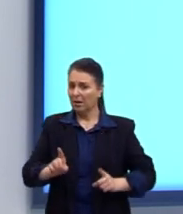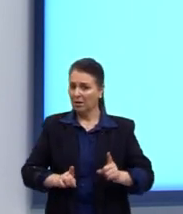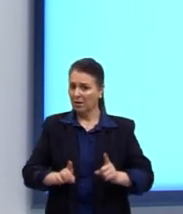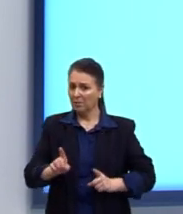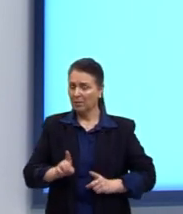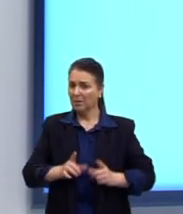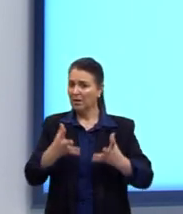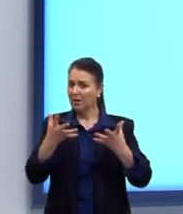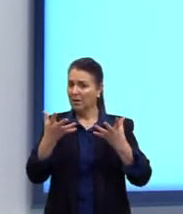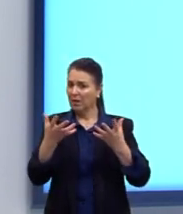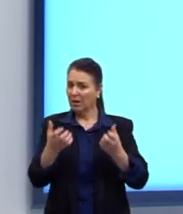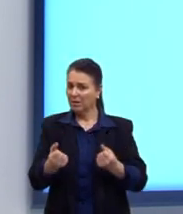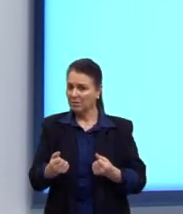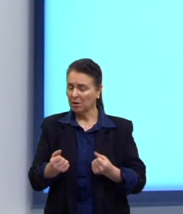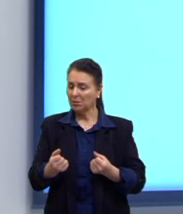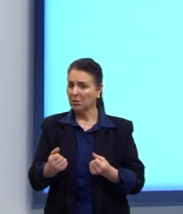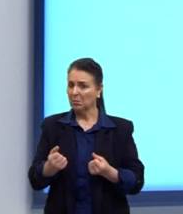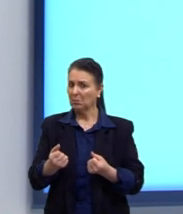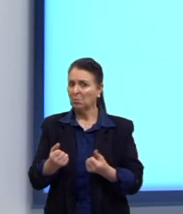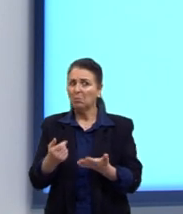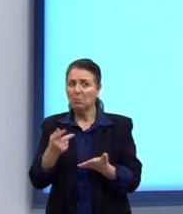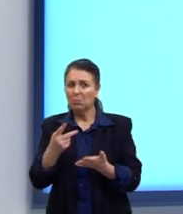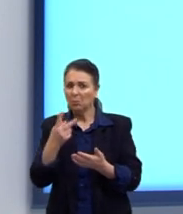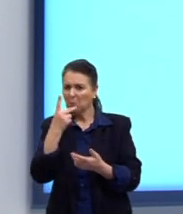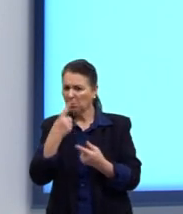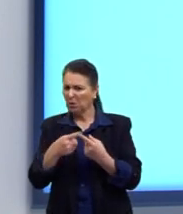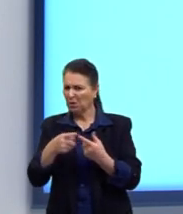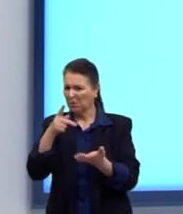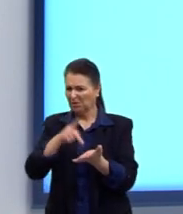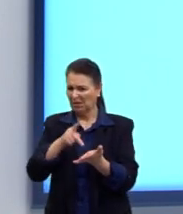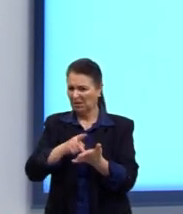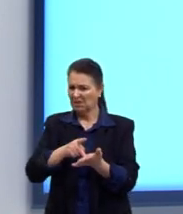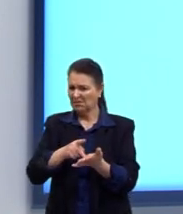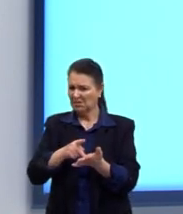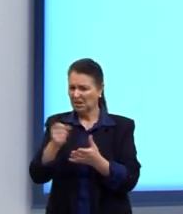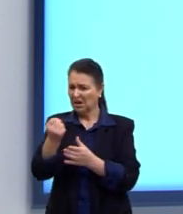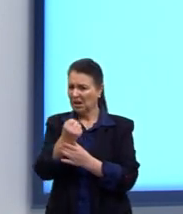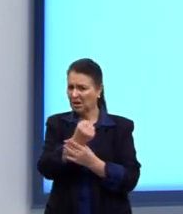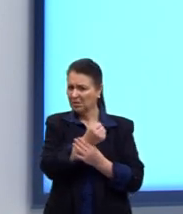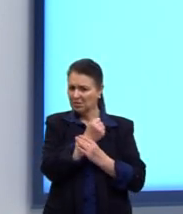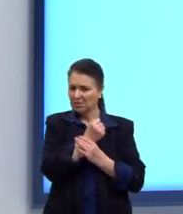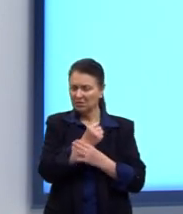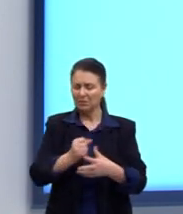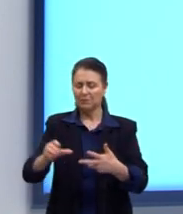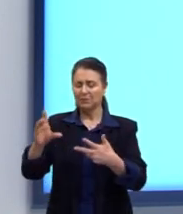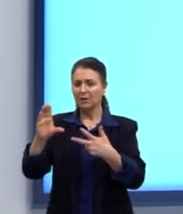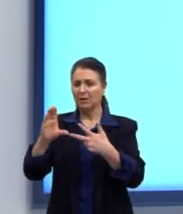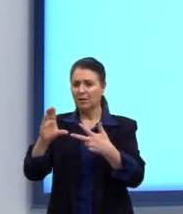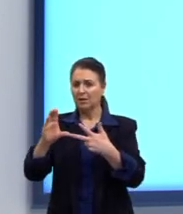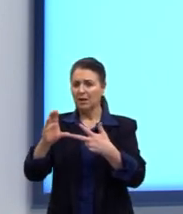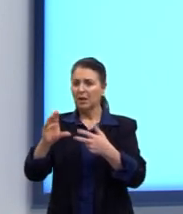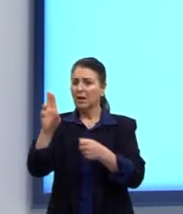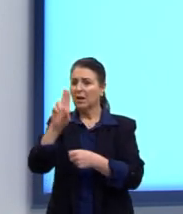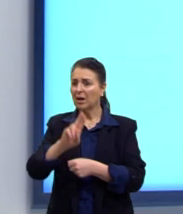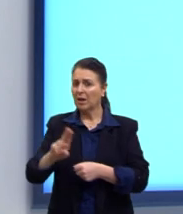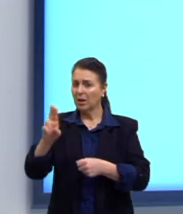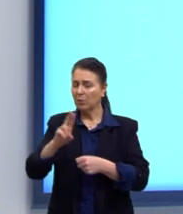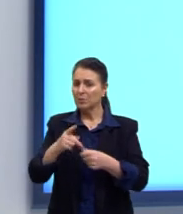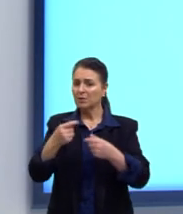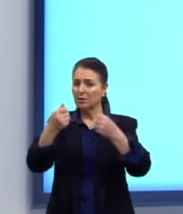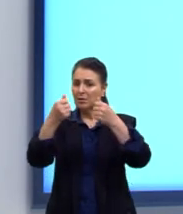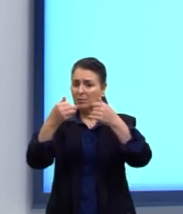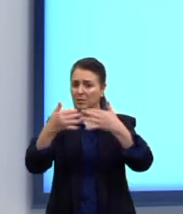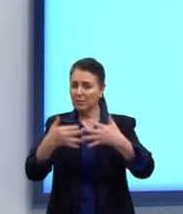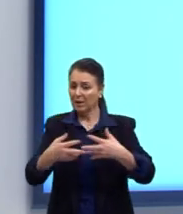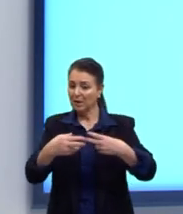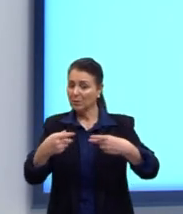aceita eles como uma verdade absoluta? Letra C. Ela aciona eles para justificar suas